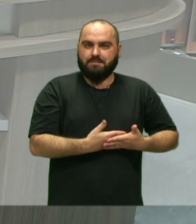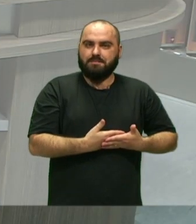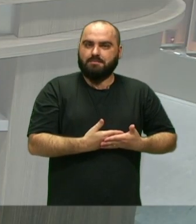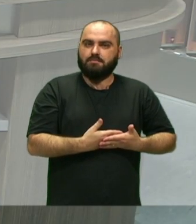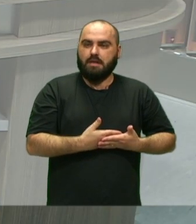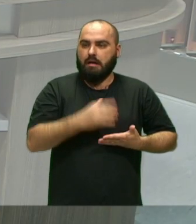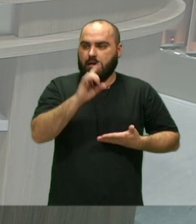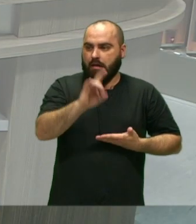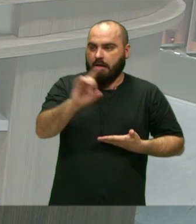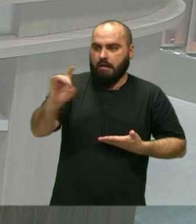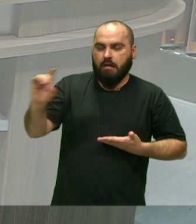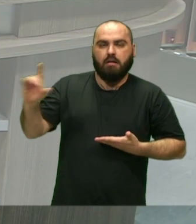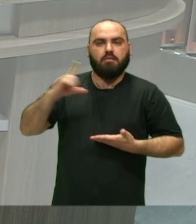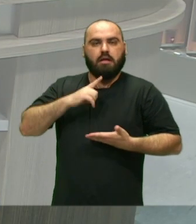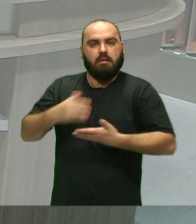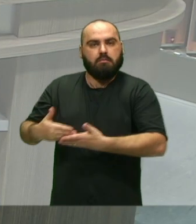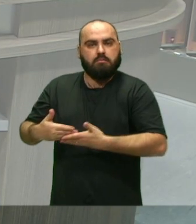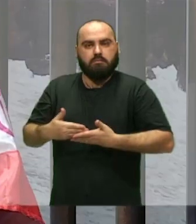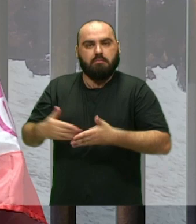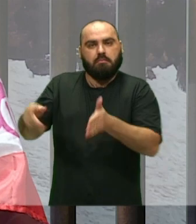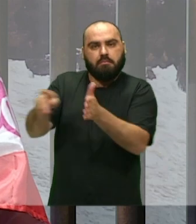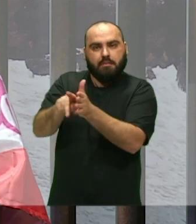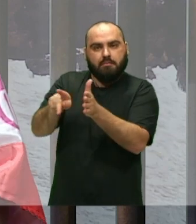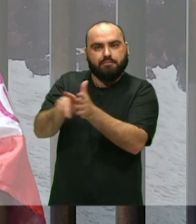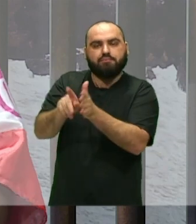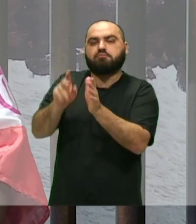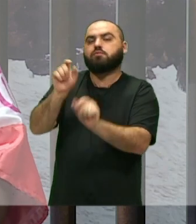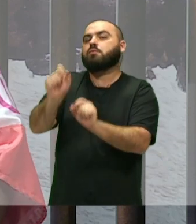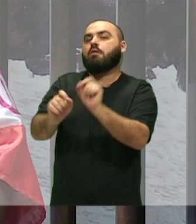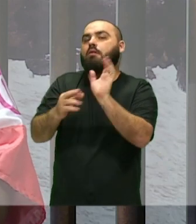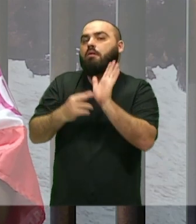Tem suas calungas Suas bonecas Que representa